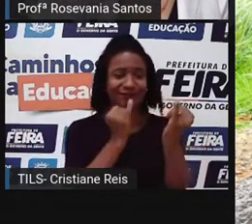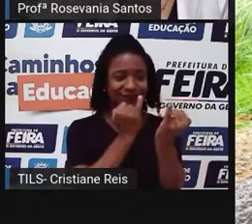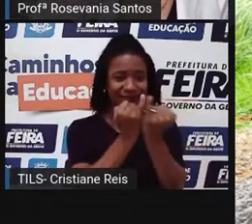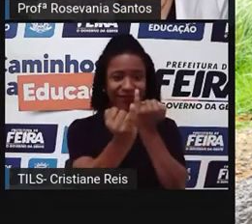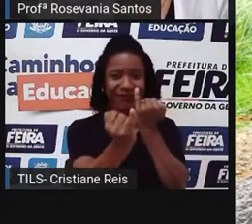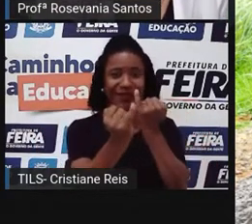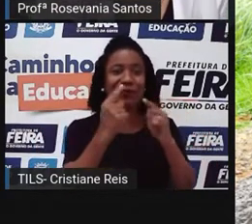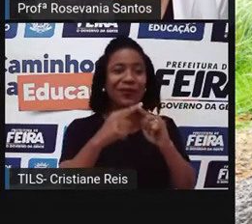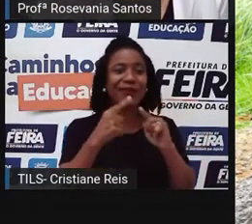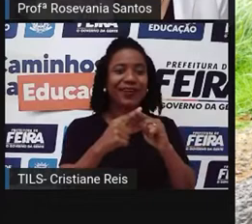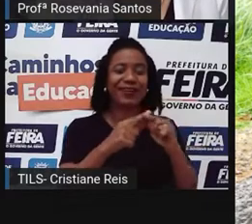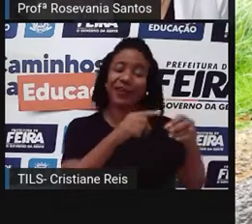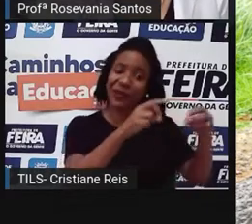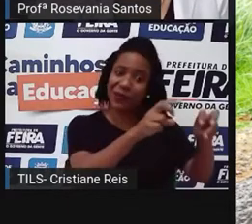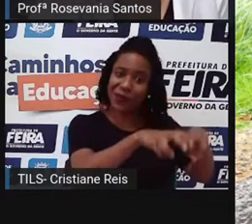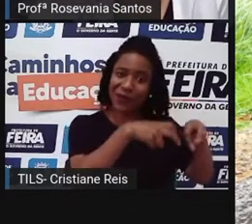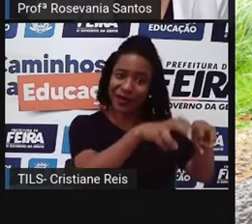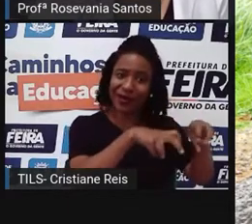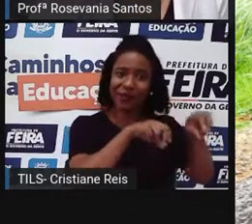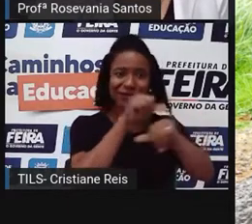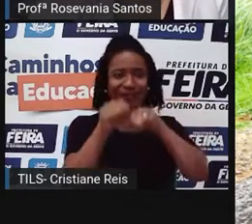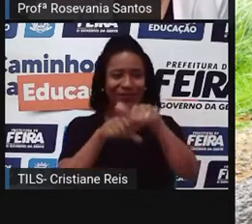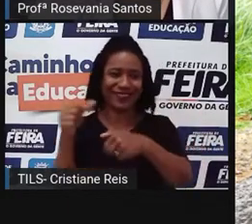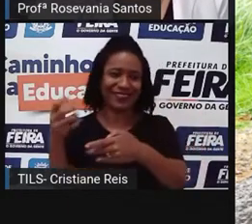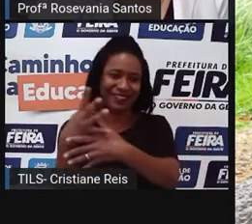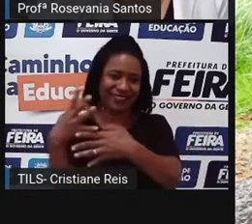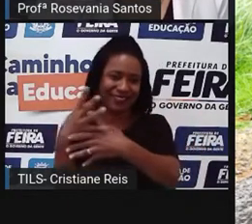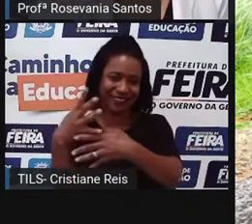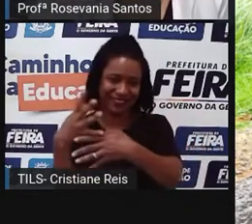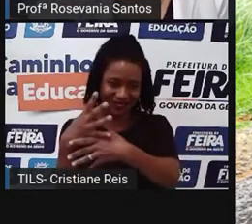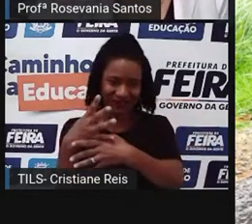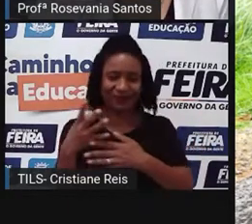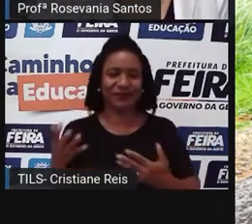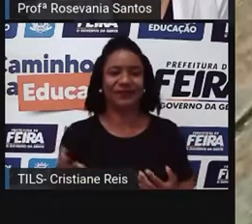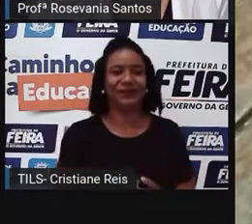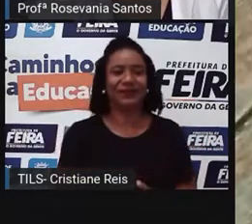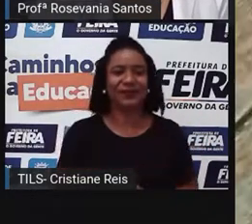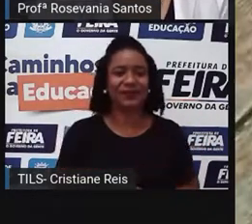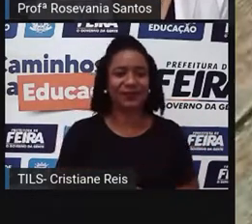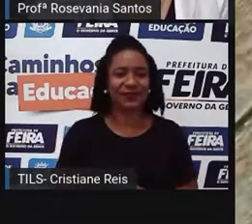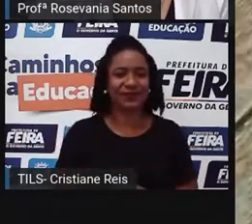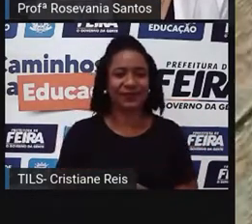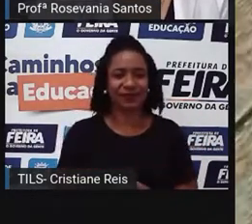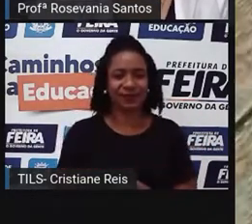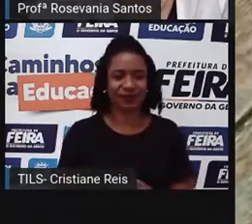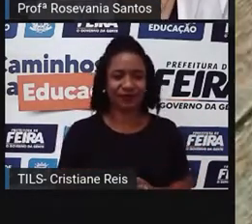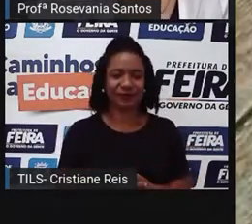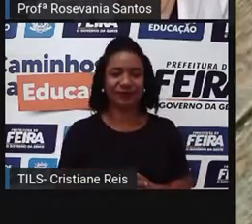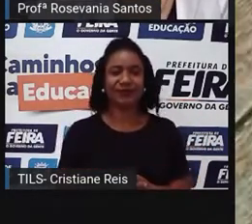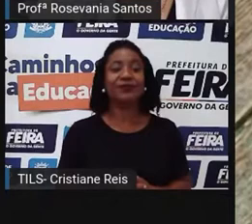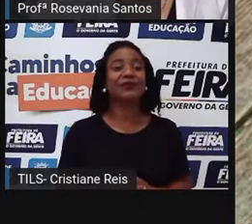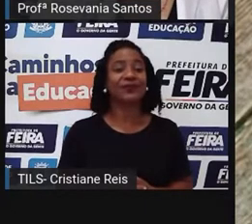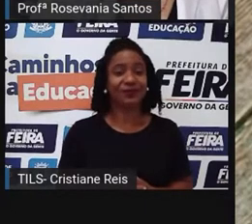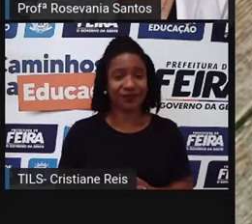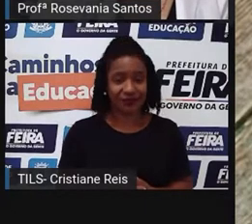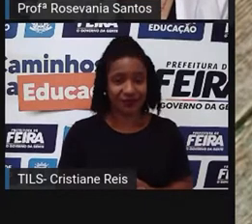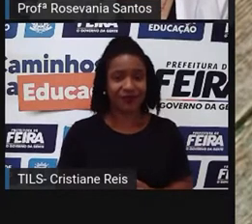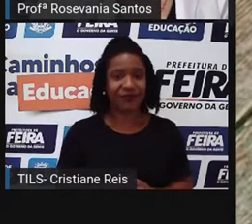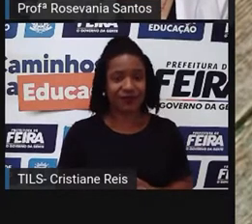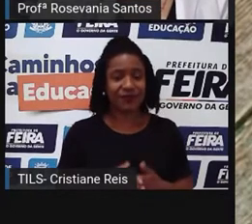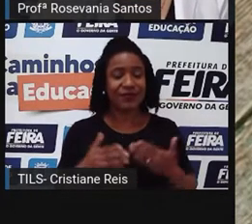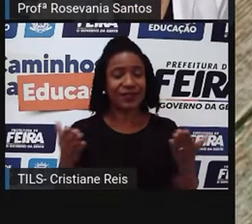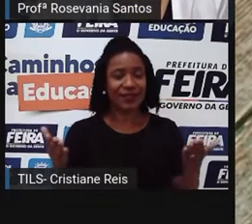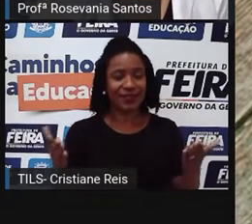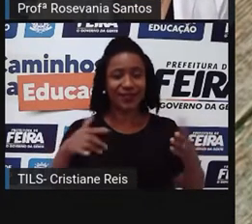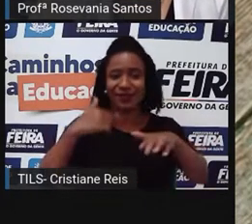que a gente tem enfrentado, né? Então, vamos lá. Então, quais são essas atividades agrícolas? Olha